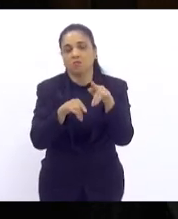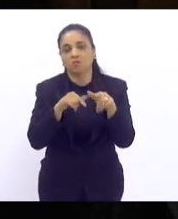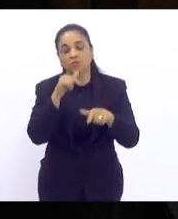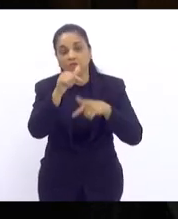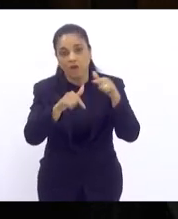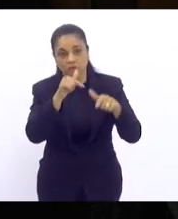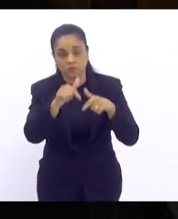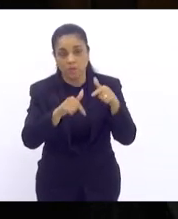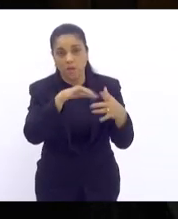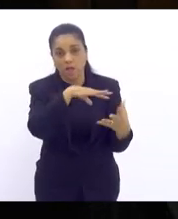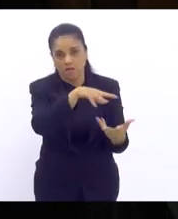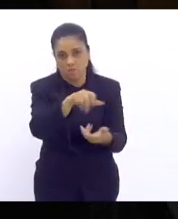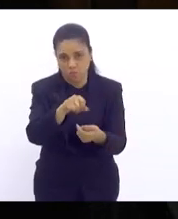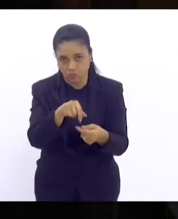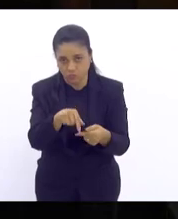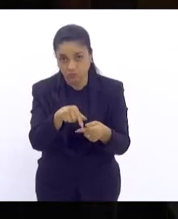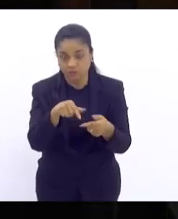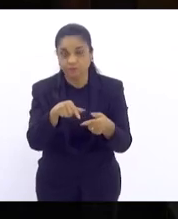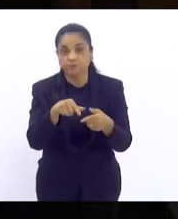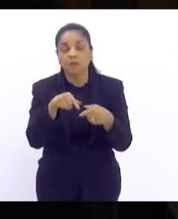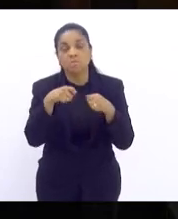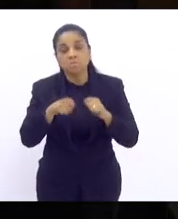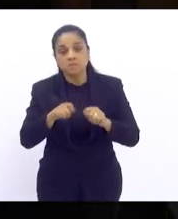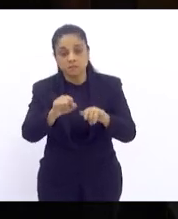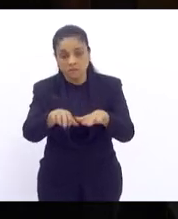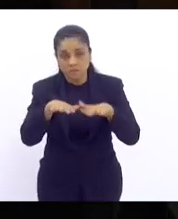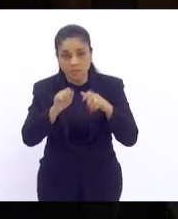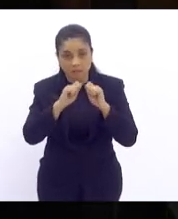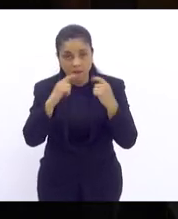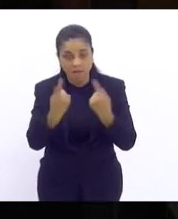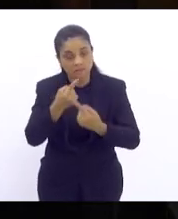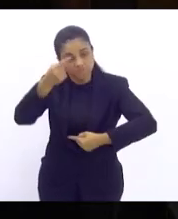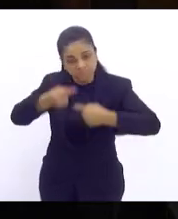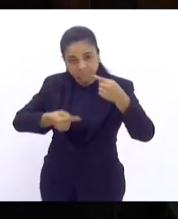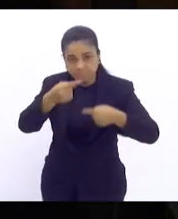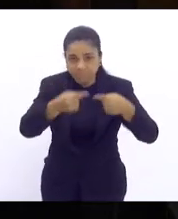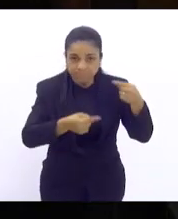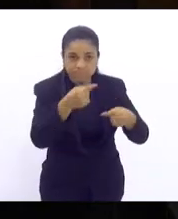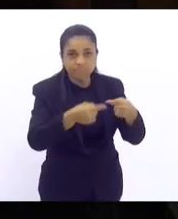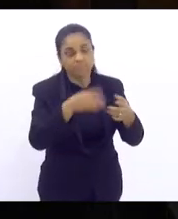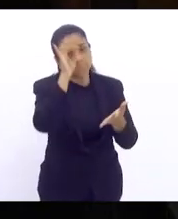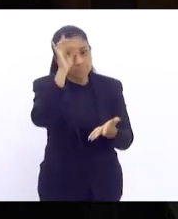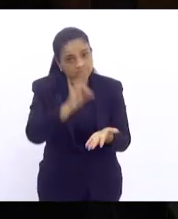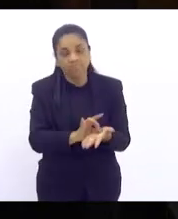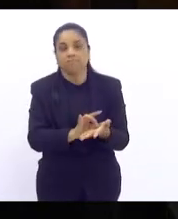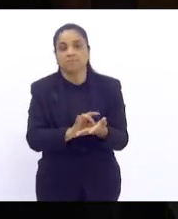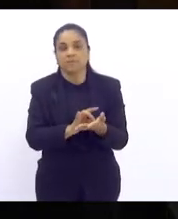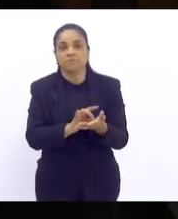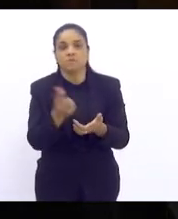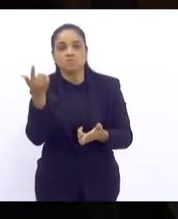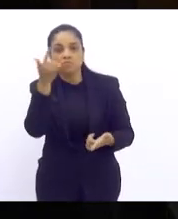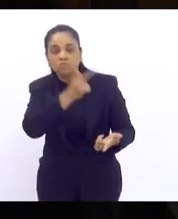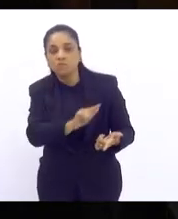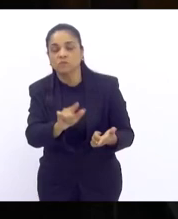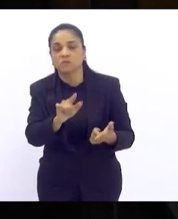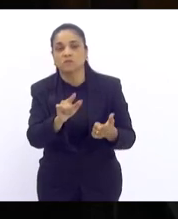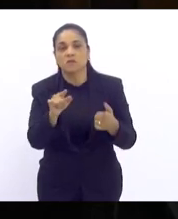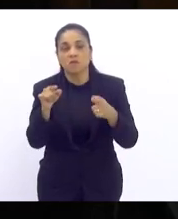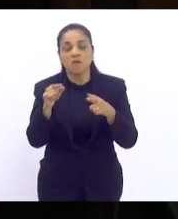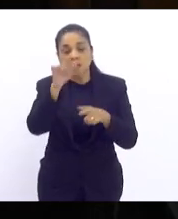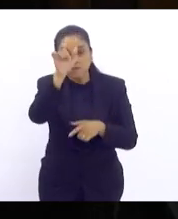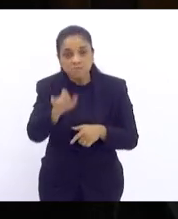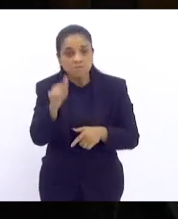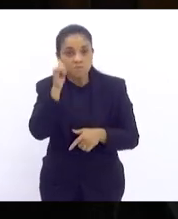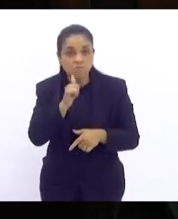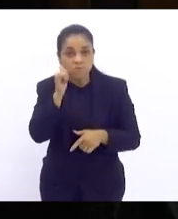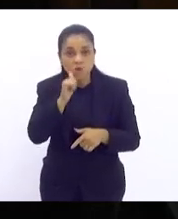casas legislativas se ocupem desse debate de maneira concreta para que nós tenhamos a possibilidade de ter as nossas mulheres